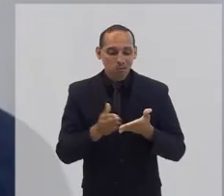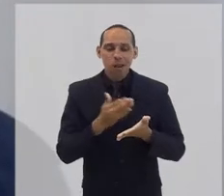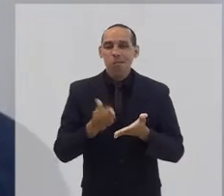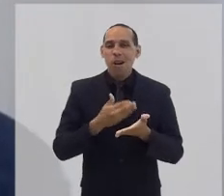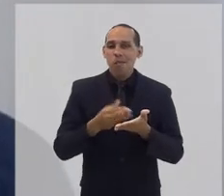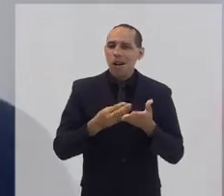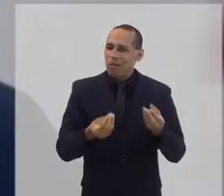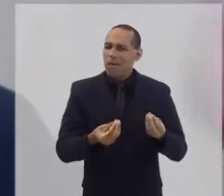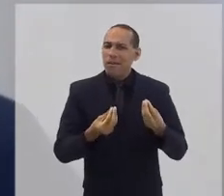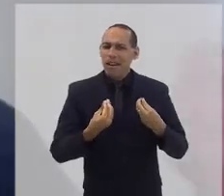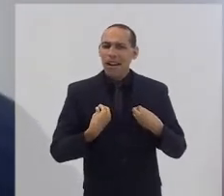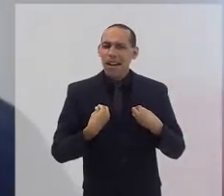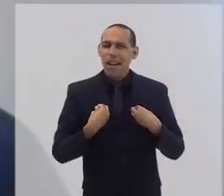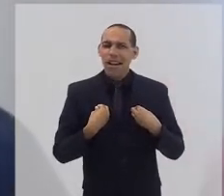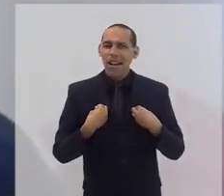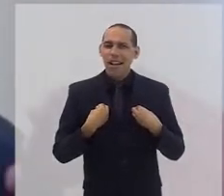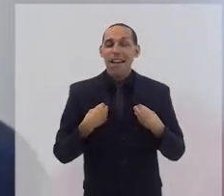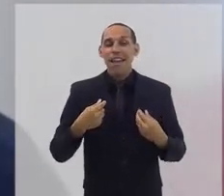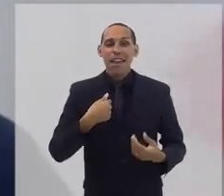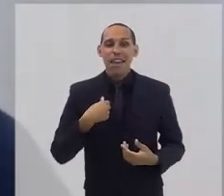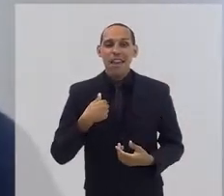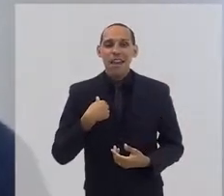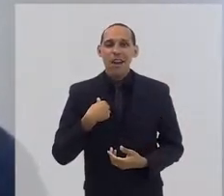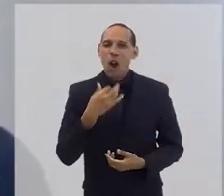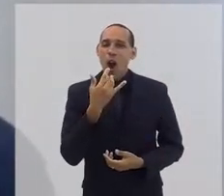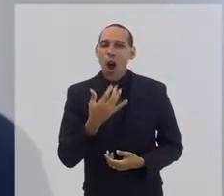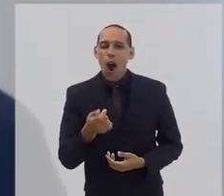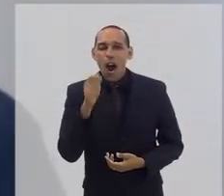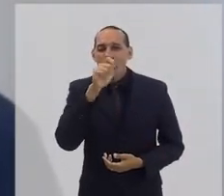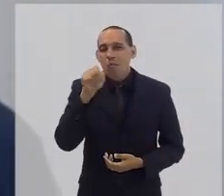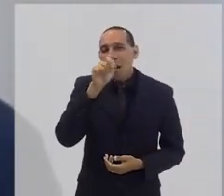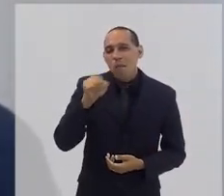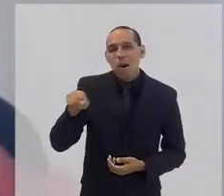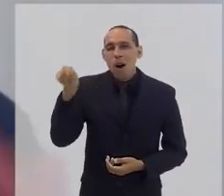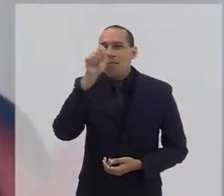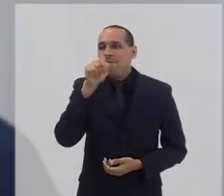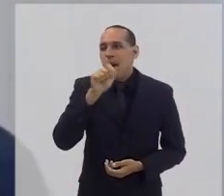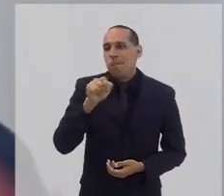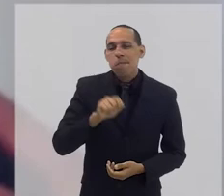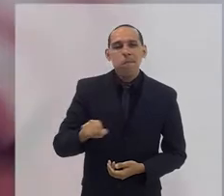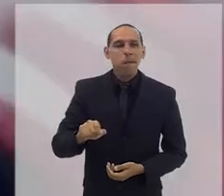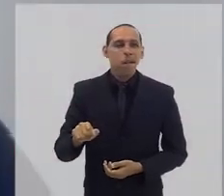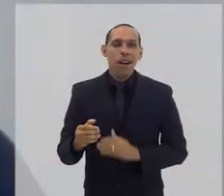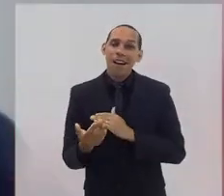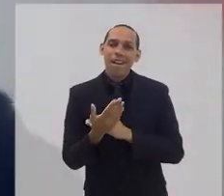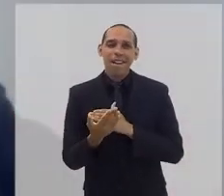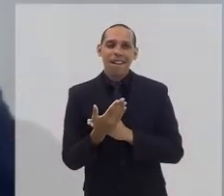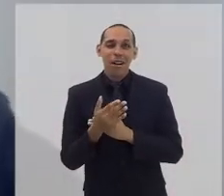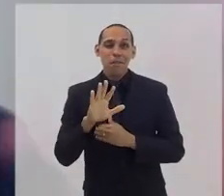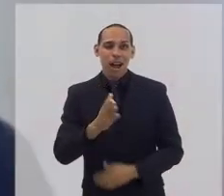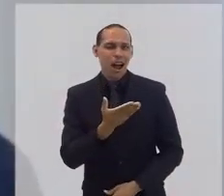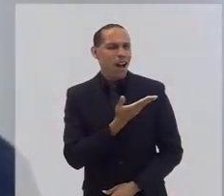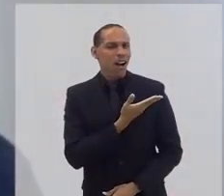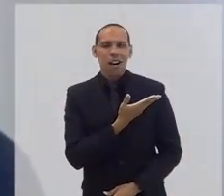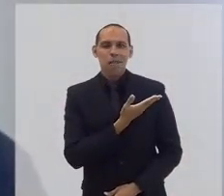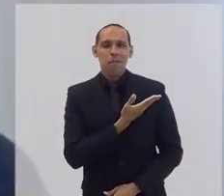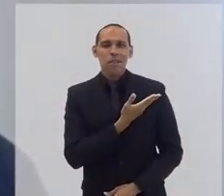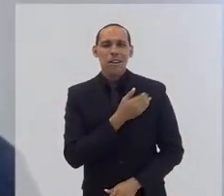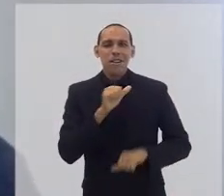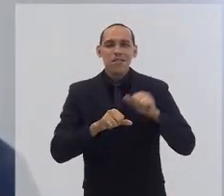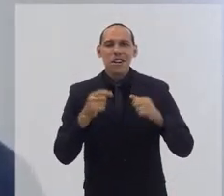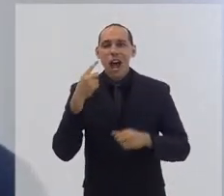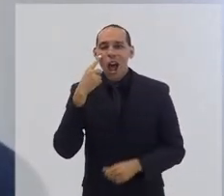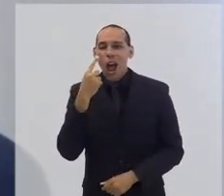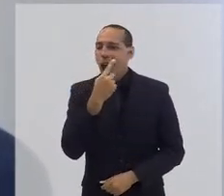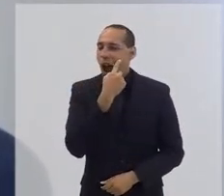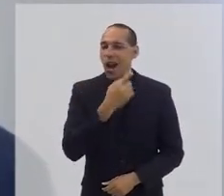a minha própria leitura, e os meus amigos foram os meus olhos. Isso é muito bonito. Os meus amigos enxergavam o quadro para mim